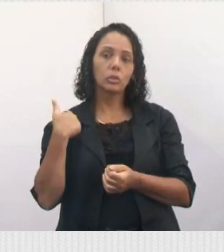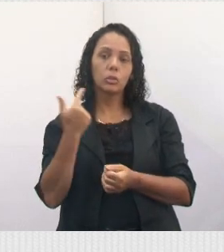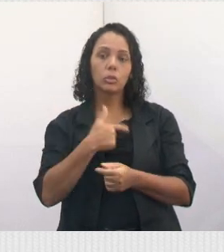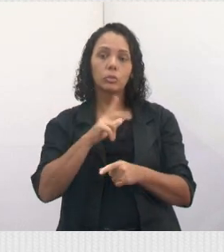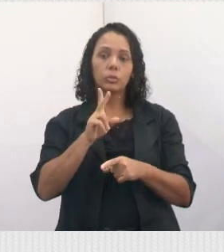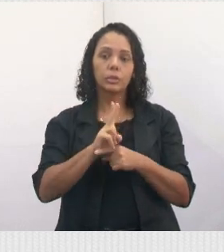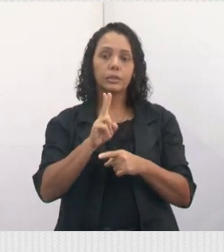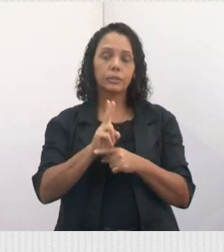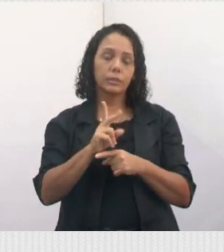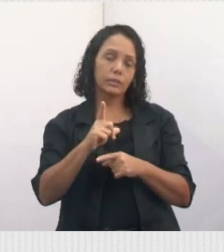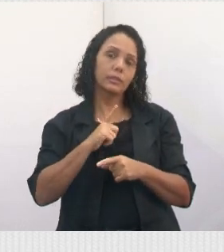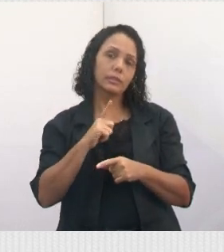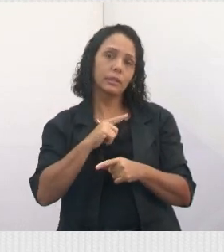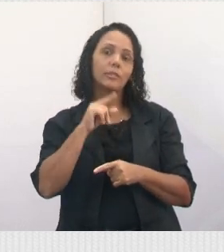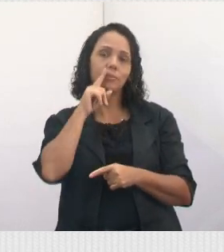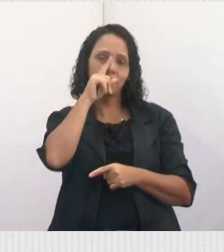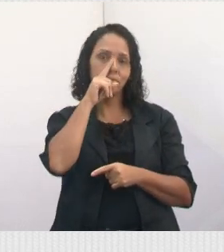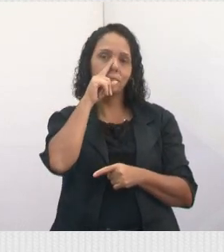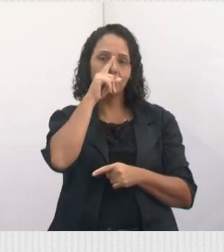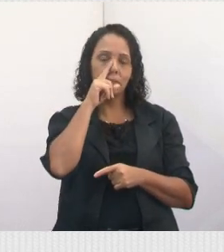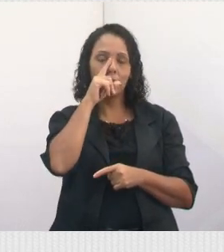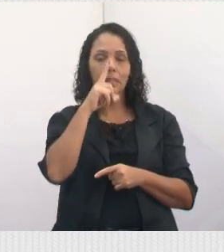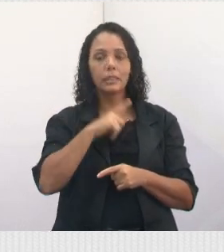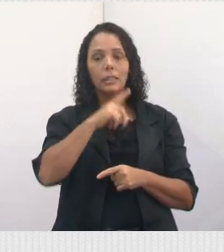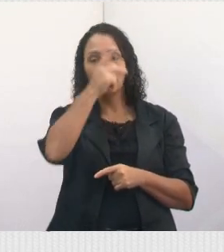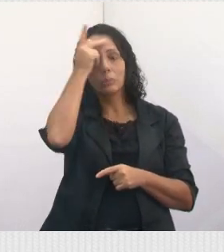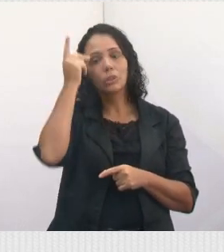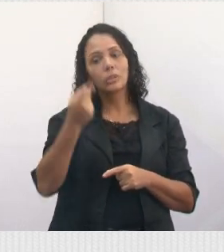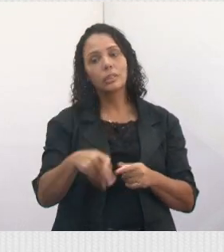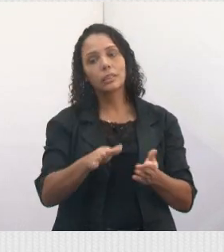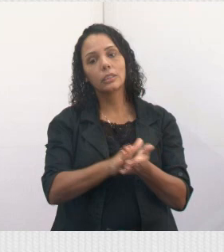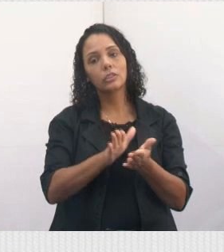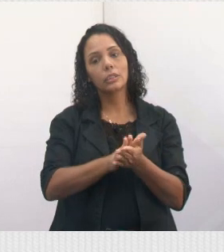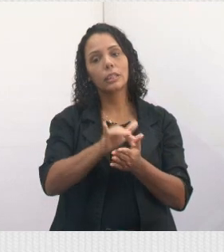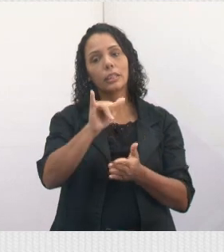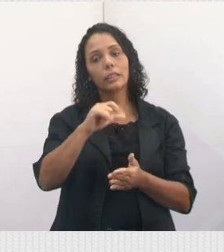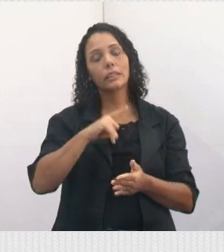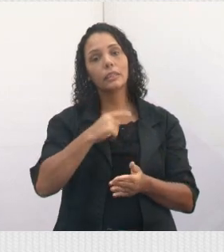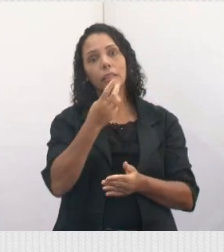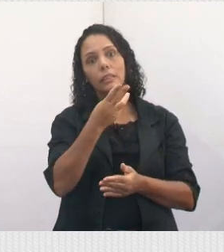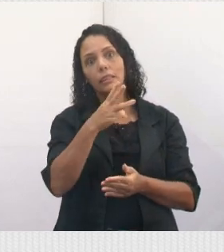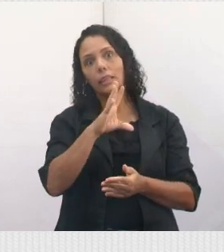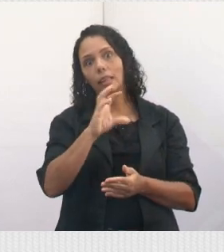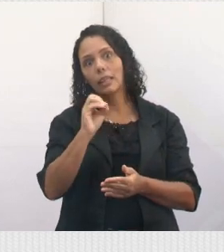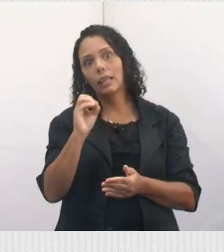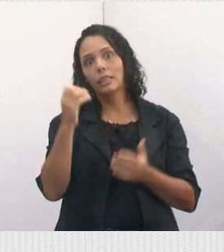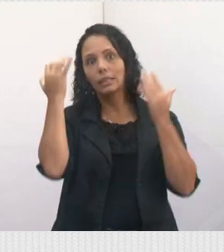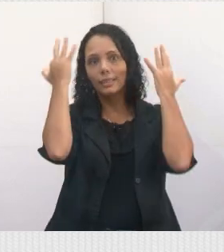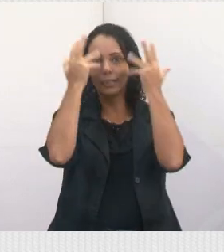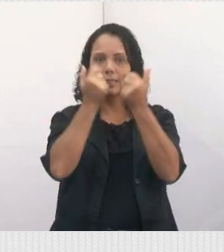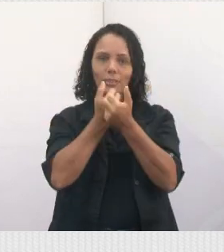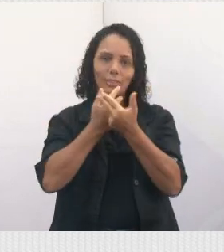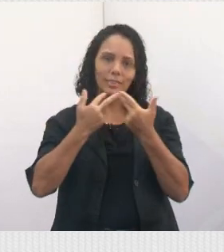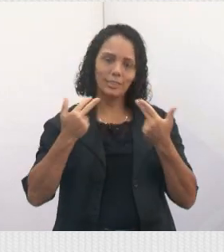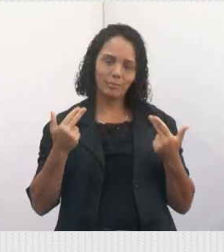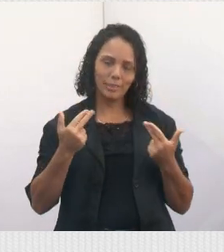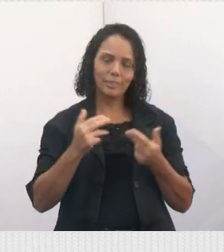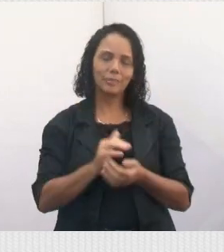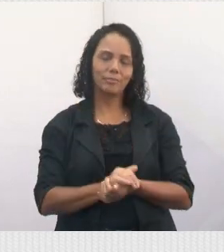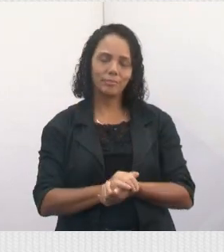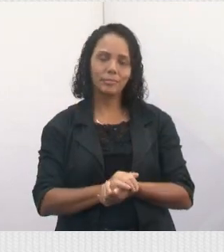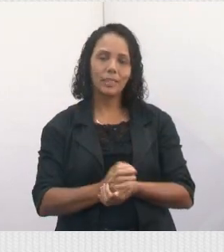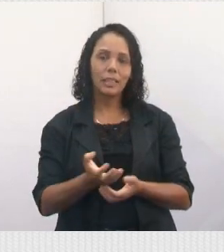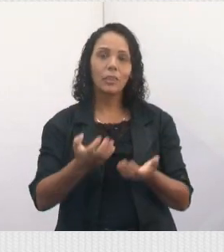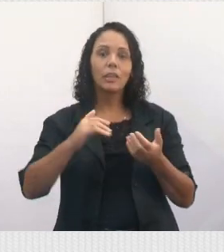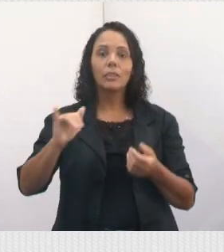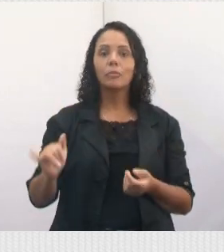corremos esse risco, né? Tem pessoas aqui em Jacarei, gente, que tem 300 animais. E falar nisso, eu gostaria de aqui aproveitar a